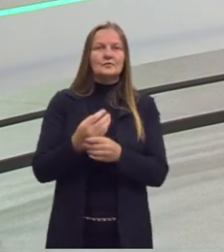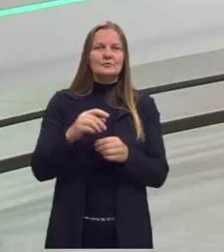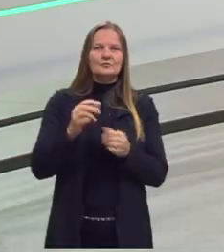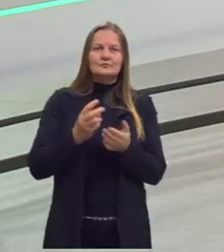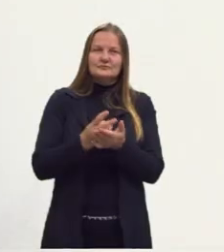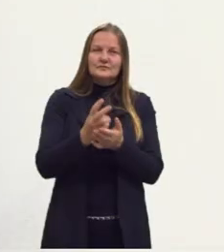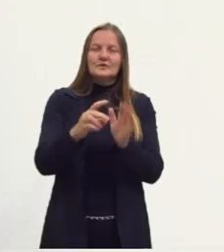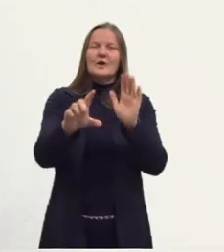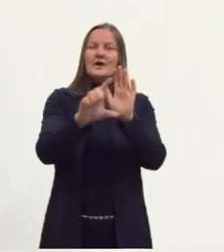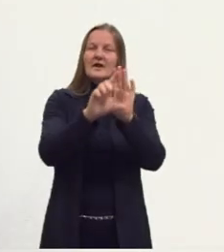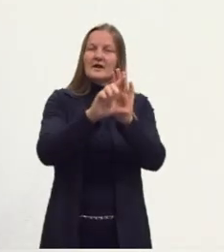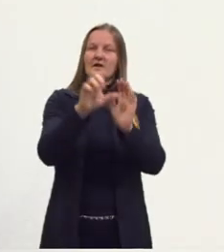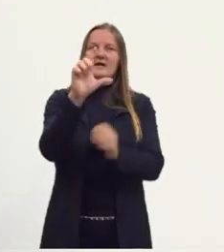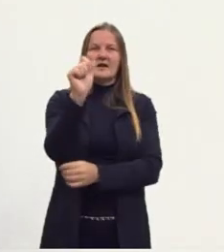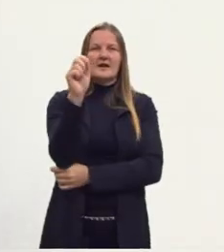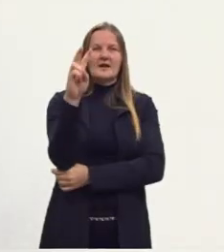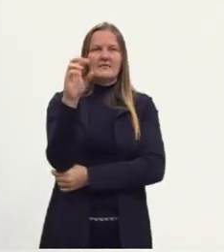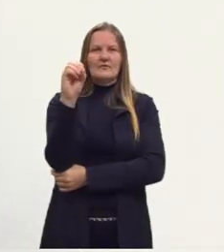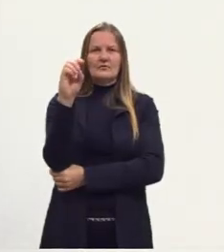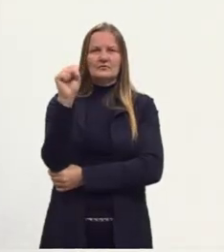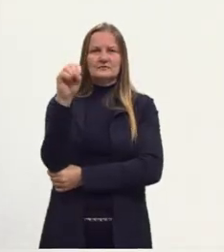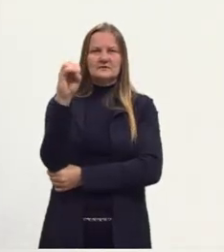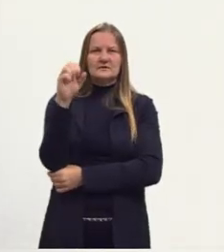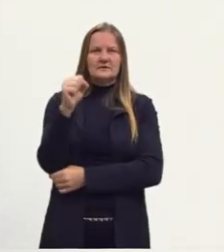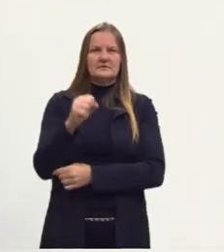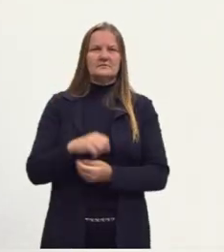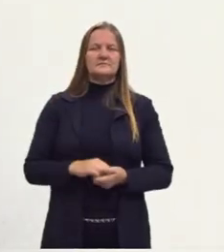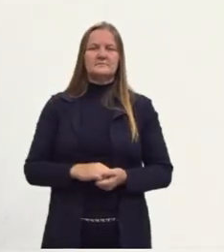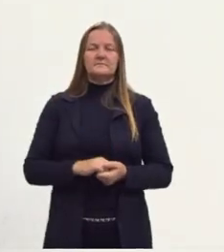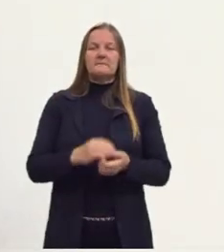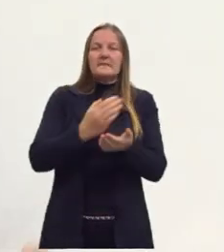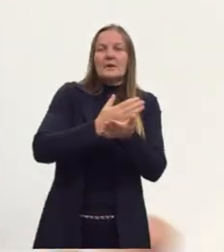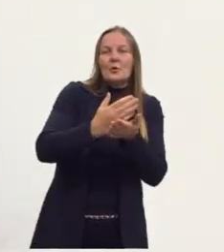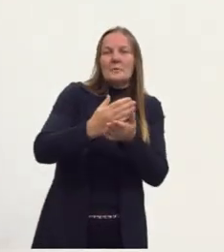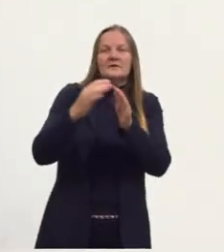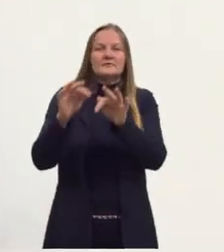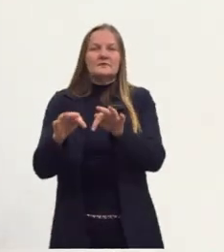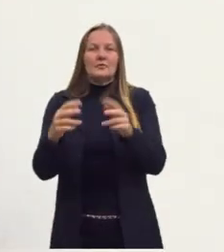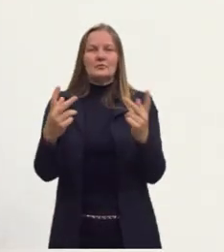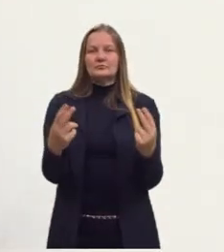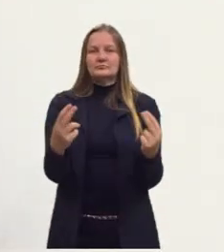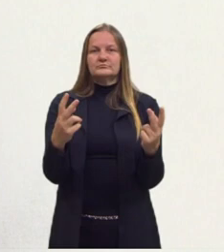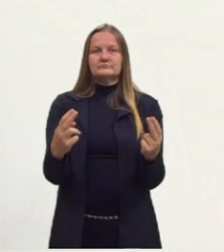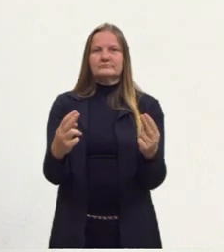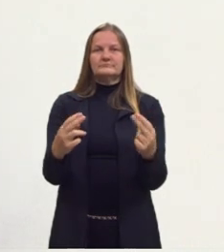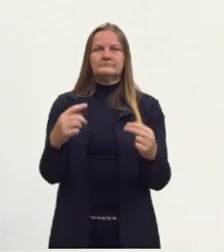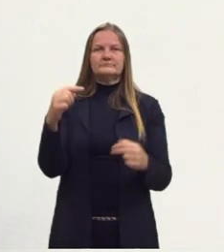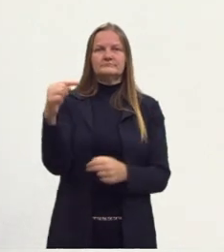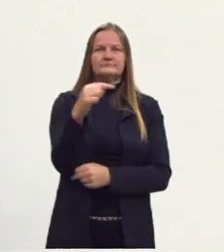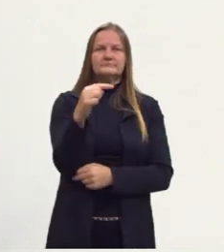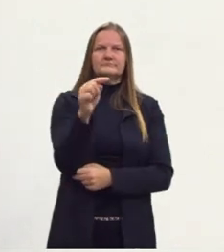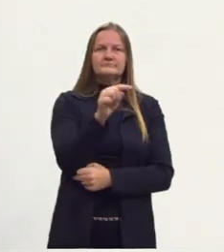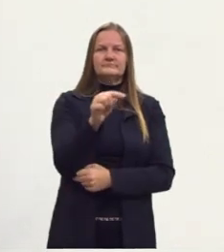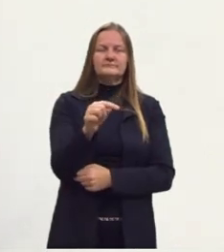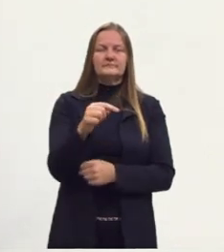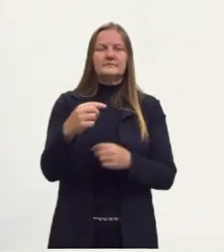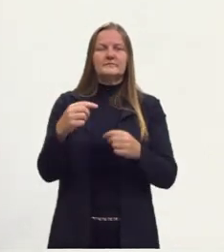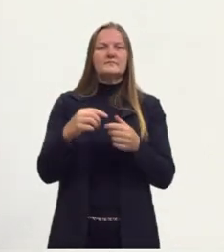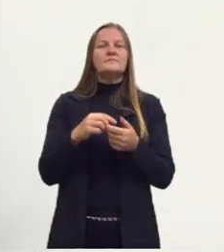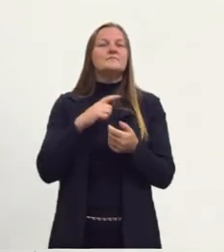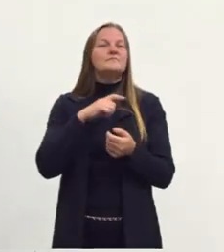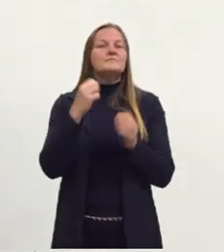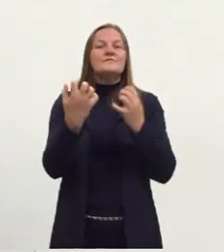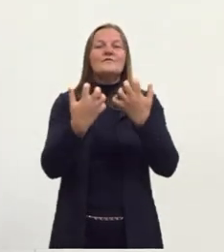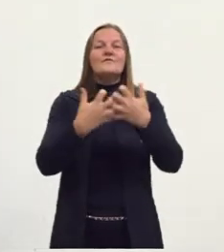seguindo a lei de Lavoisier, tá? Então, aquela flecha da reação química, ela tem que funcionar